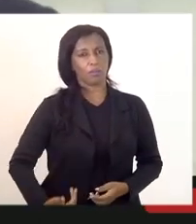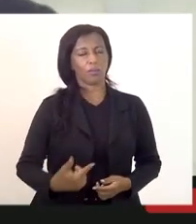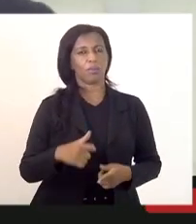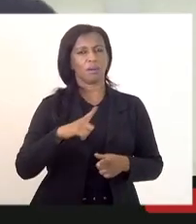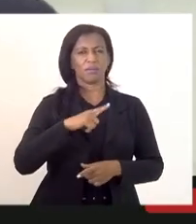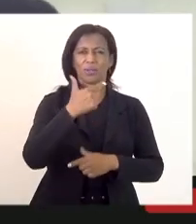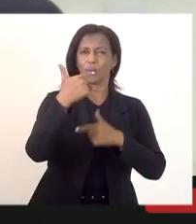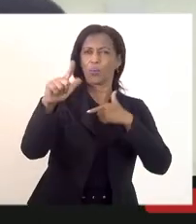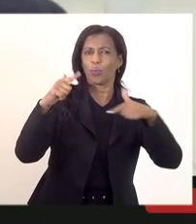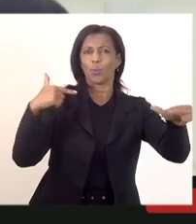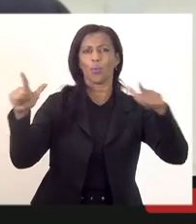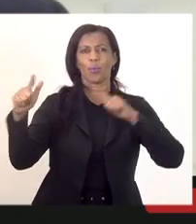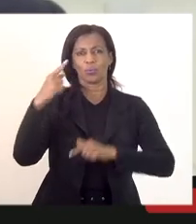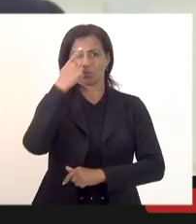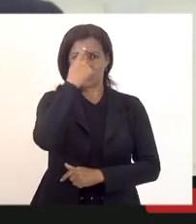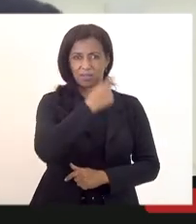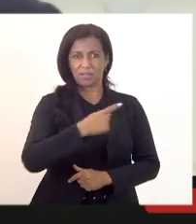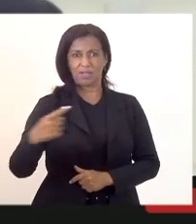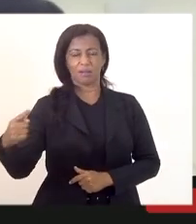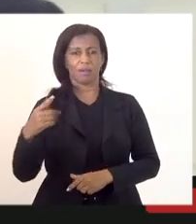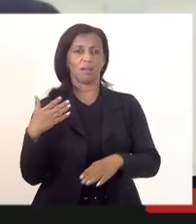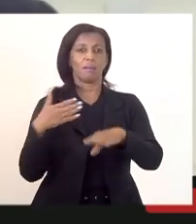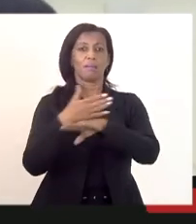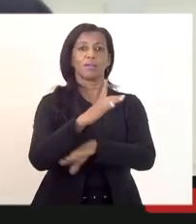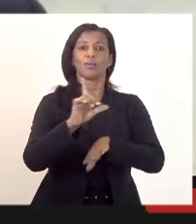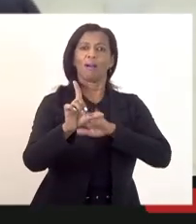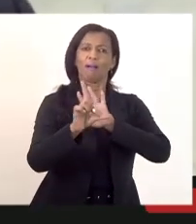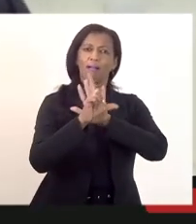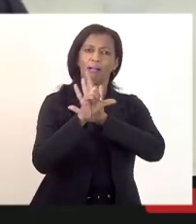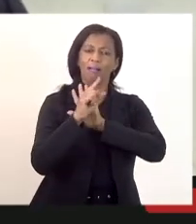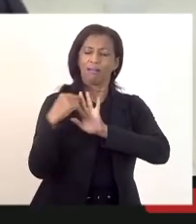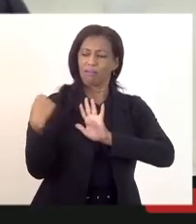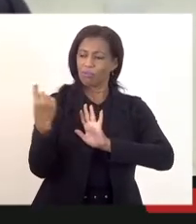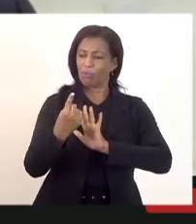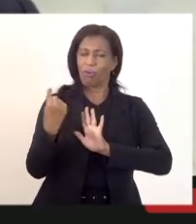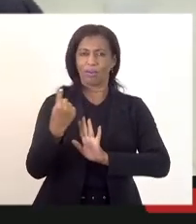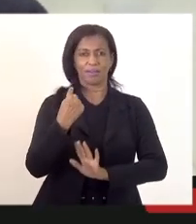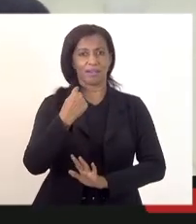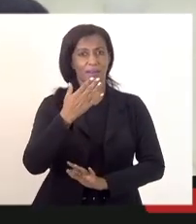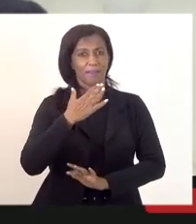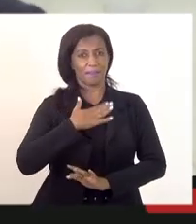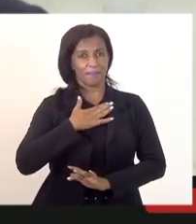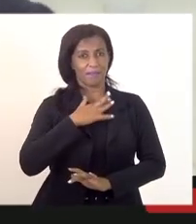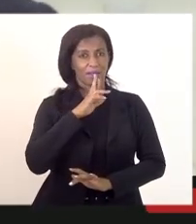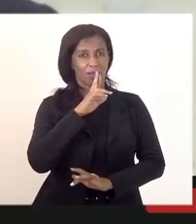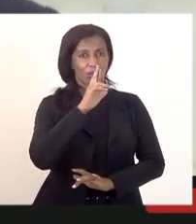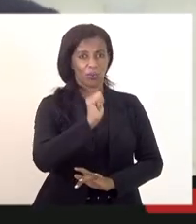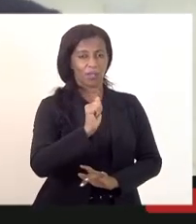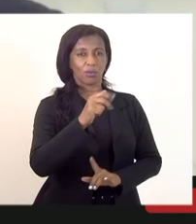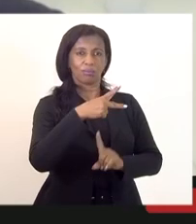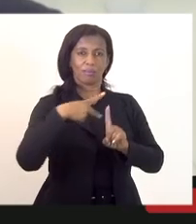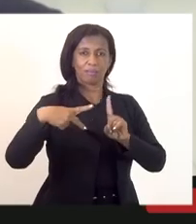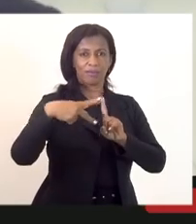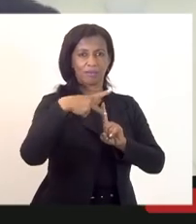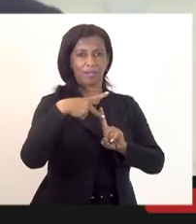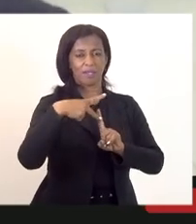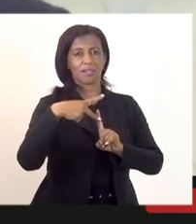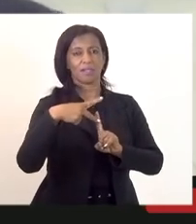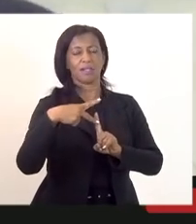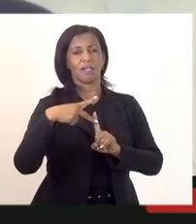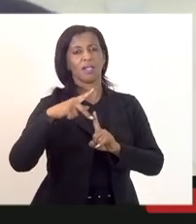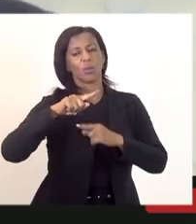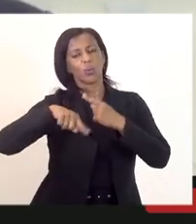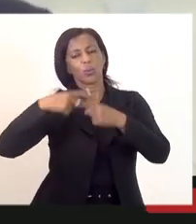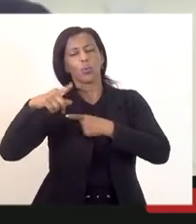muitos outros essa semana a aprovou a lei de nossa autoria minha autoria com o deputado Bruno Dauari do Rio Previdência tenho certeza que nos